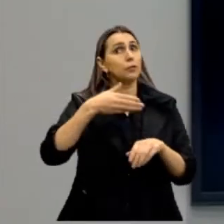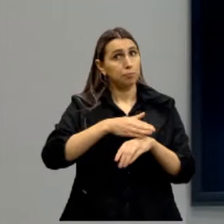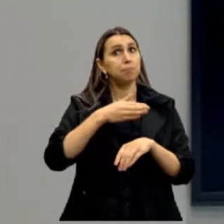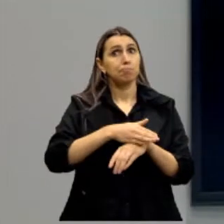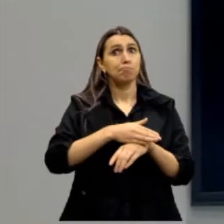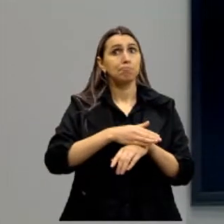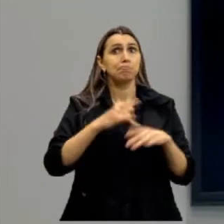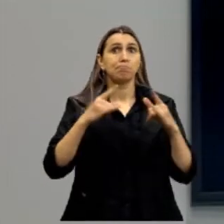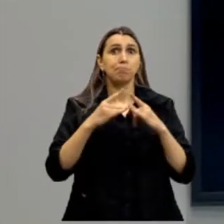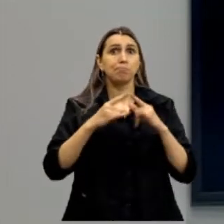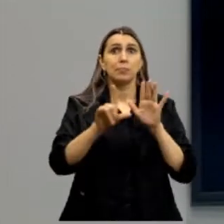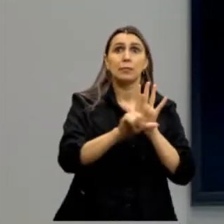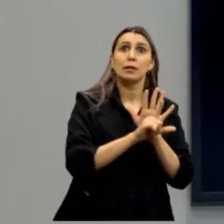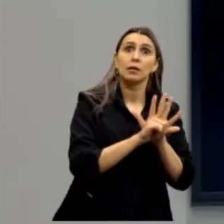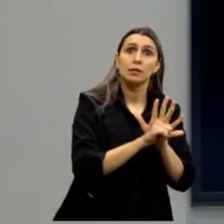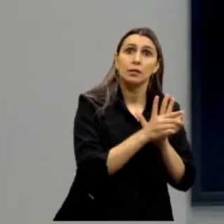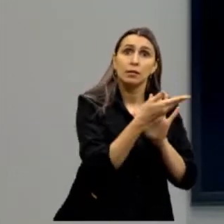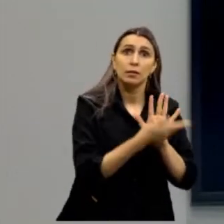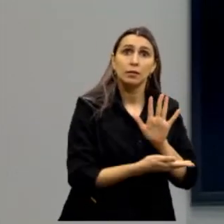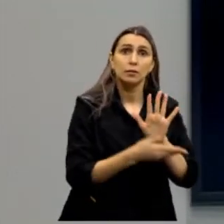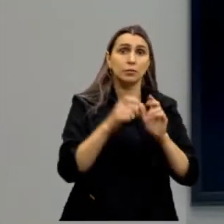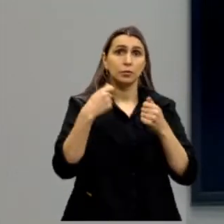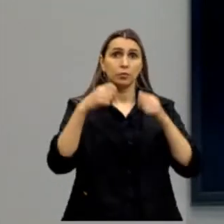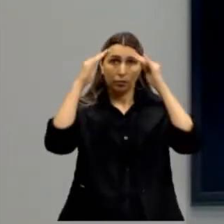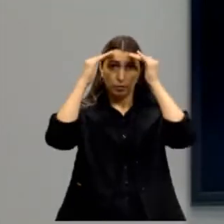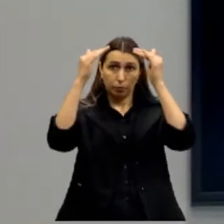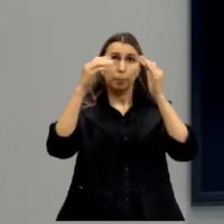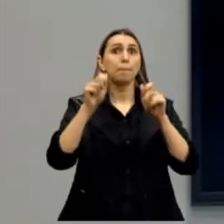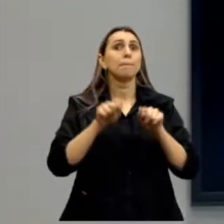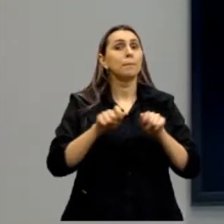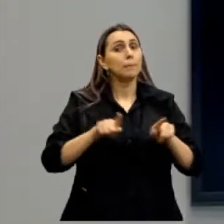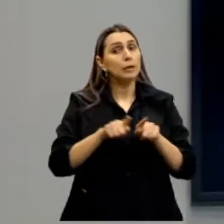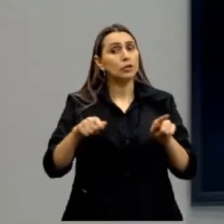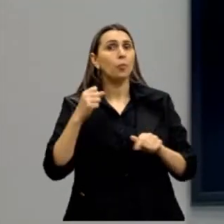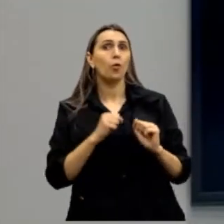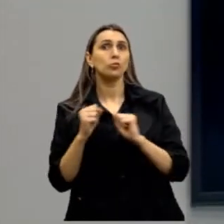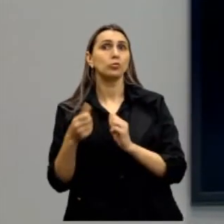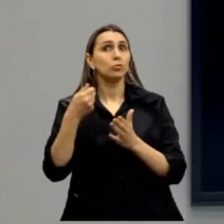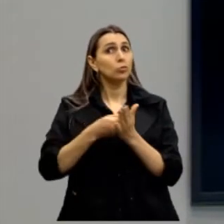Então, é uma lei que eu tenho que respeitar, mas ia lutar para que mudasse.